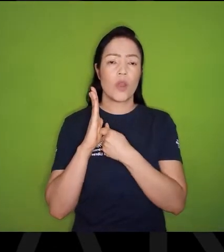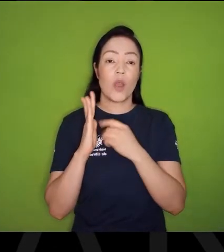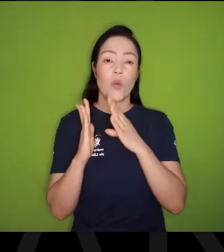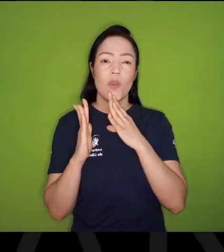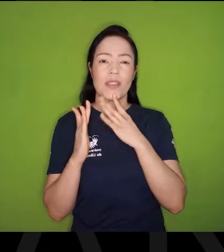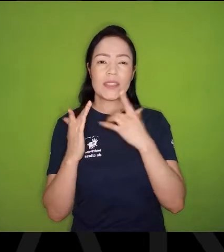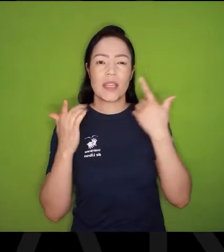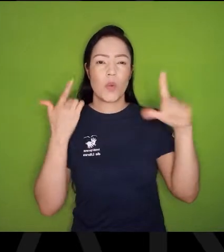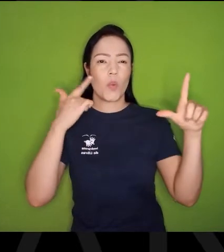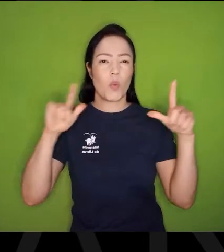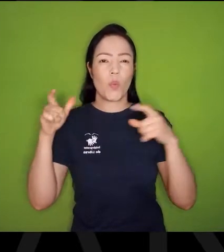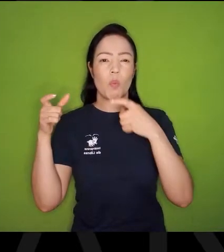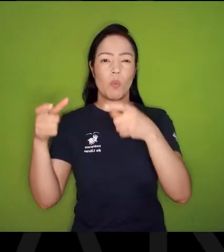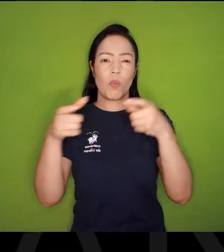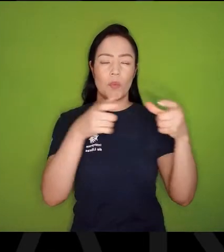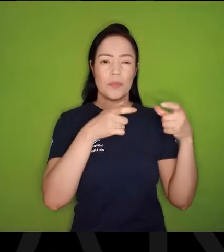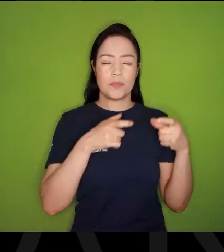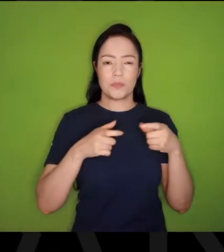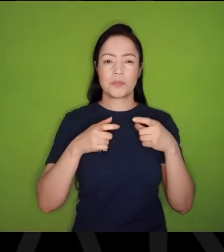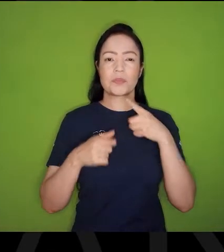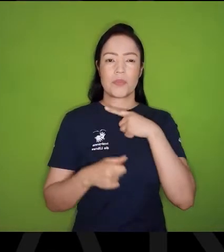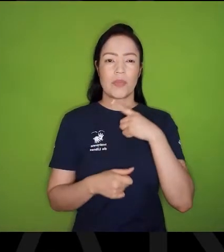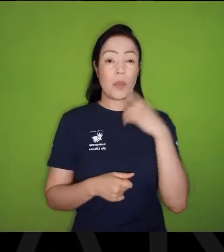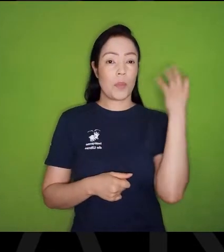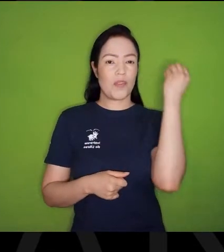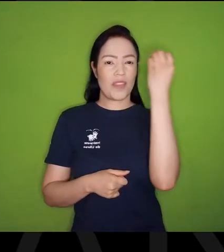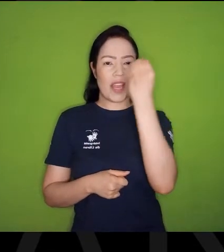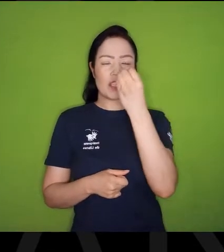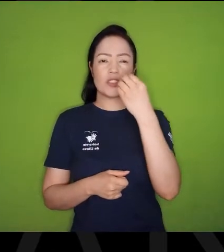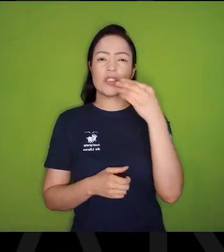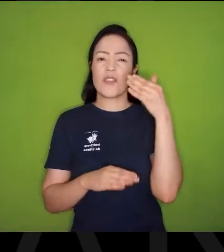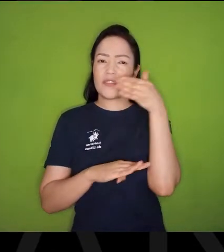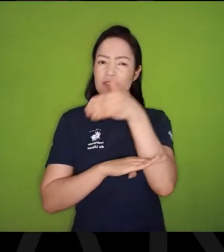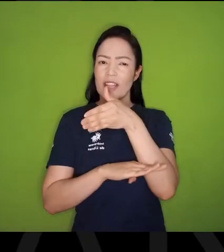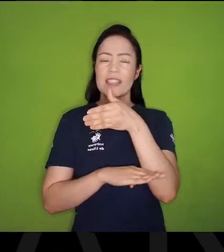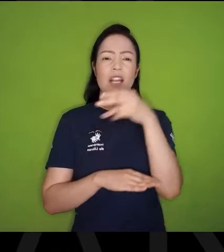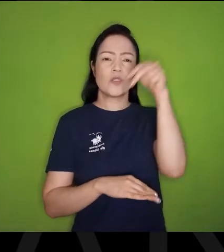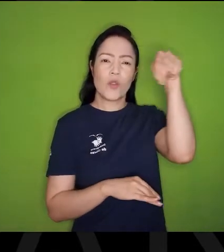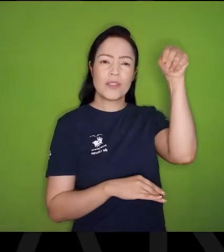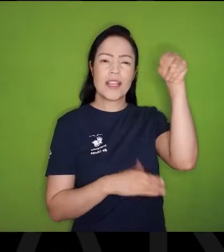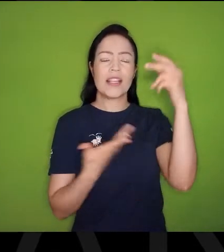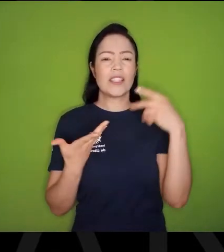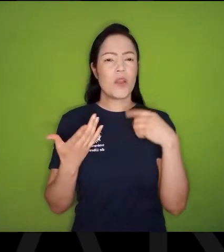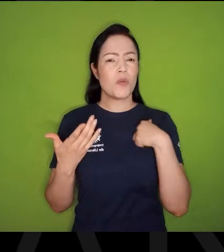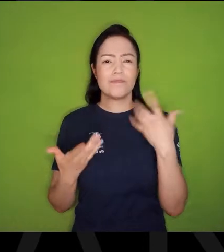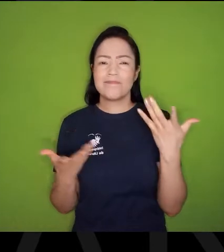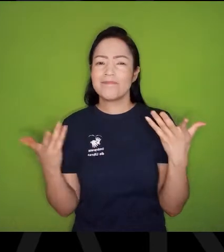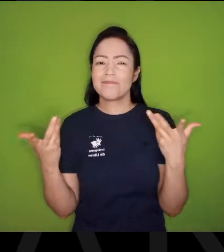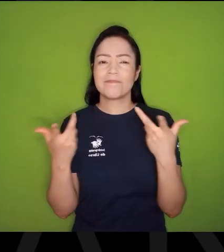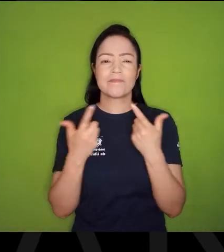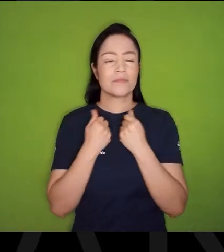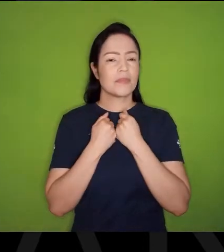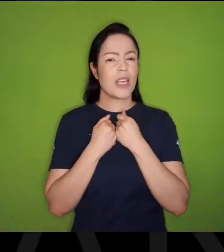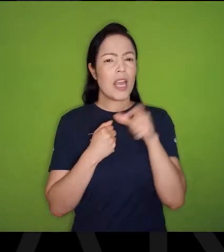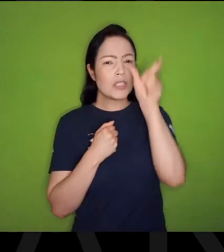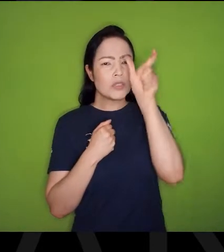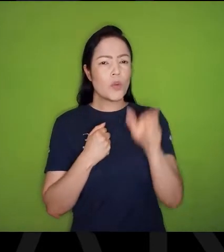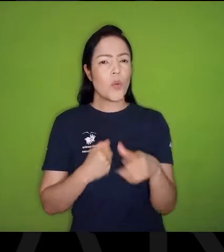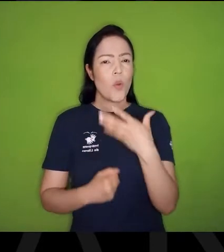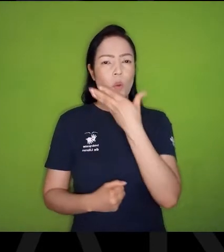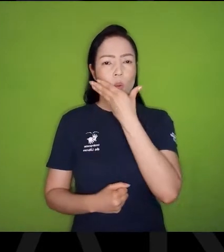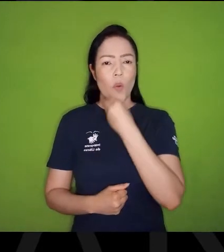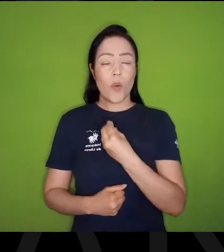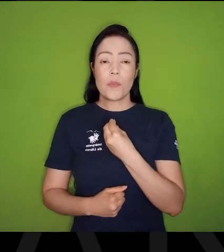Tinha aquela viagem dele Pelo Nordeste do Brasil, Então eu fiquei encantado. E eu disse, Que homem é esse que